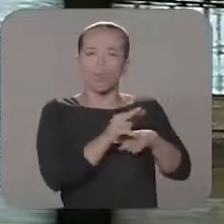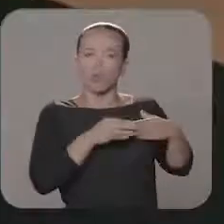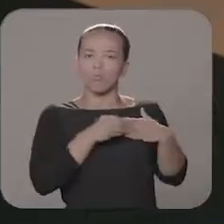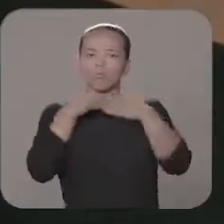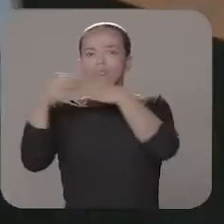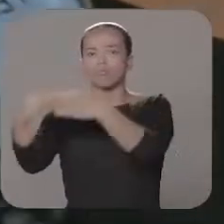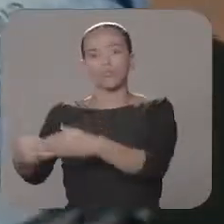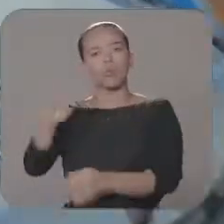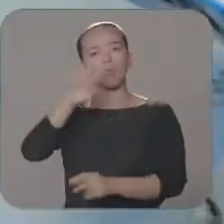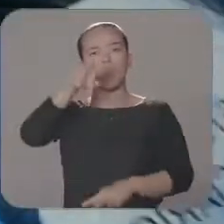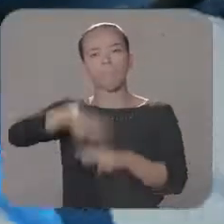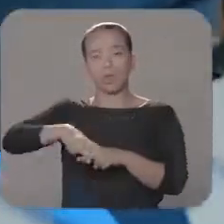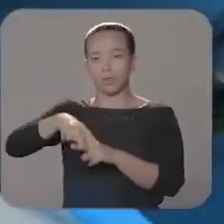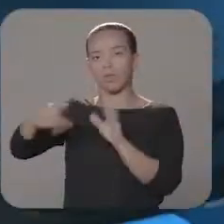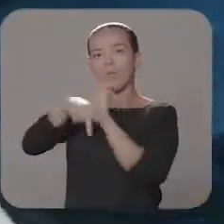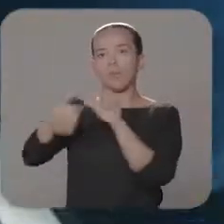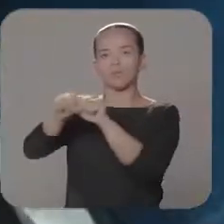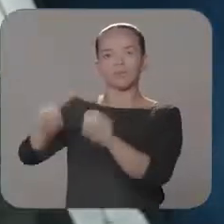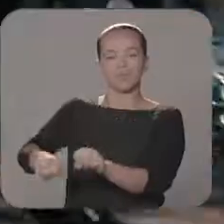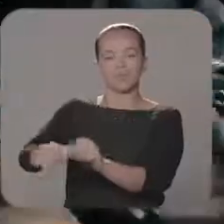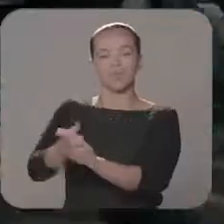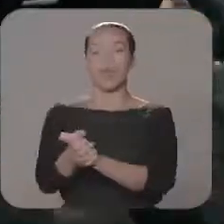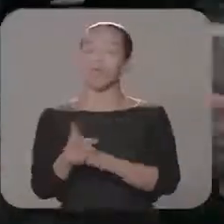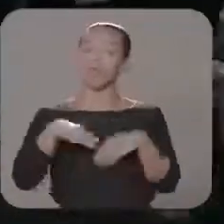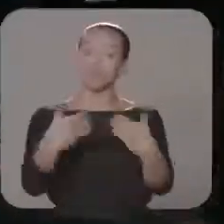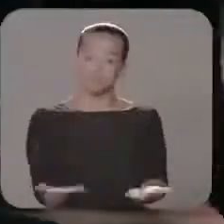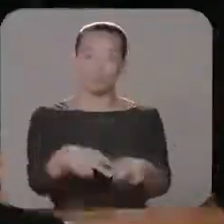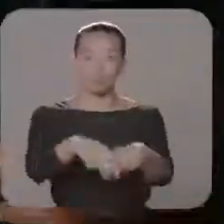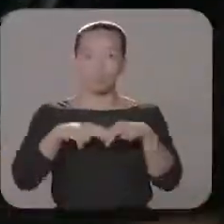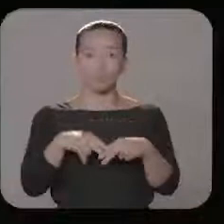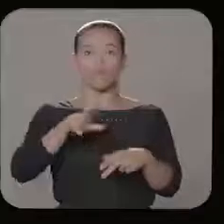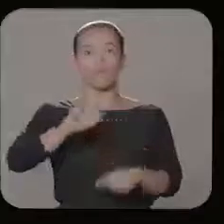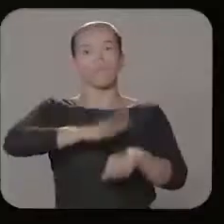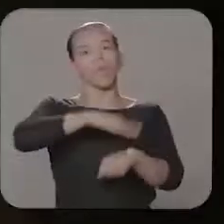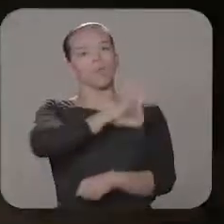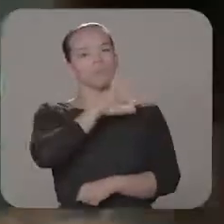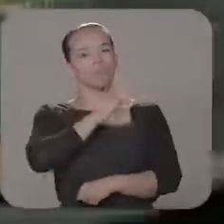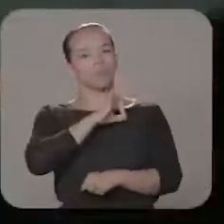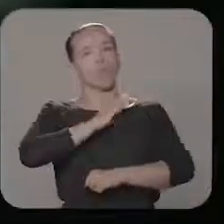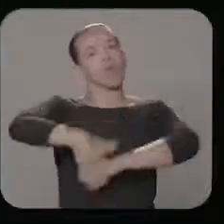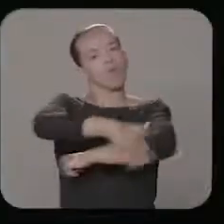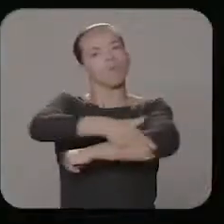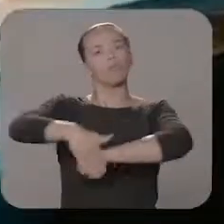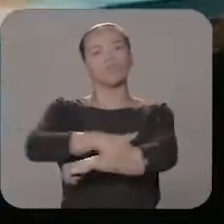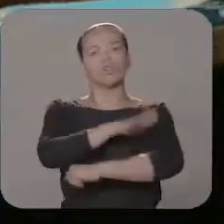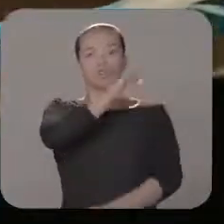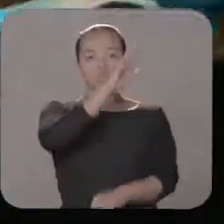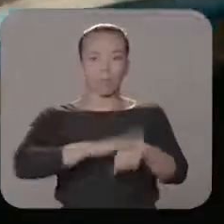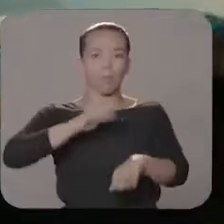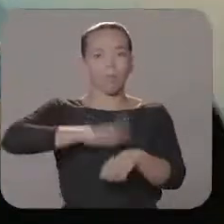custódia e escolta de presos do sistema penitenciário. Com isso, vamos trazer mais policiais militares para as ruas.